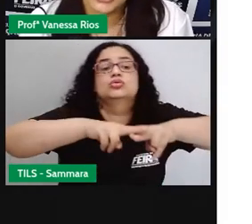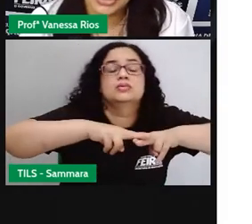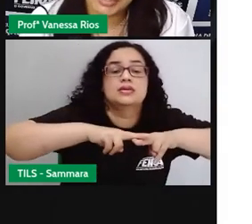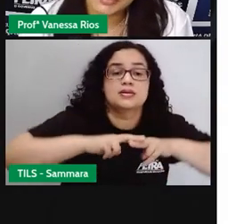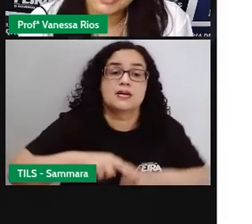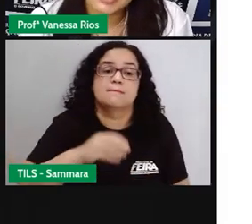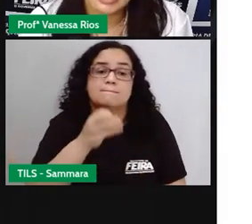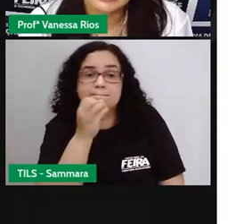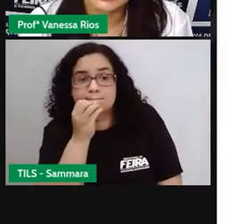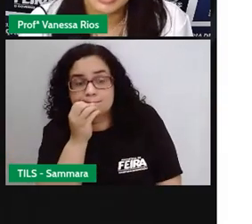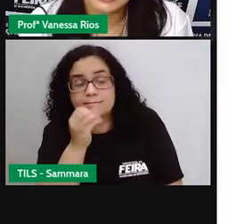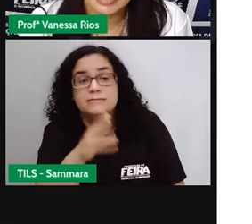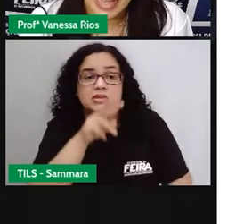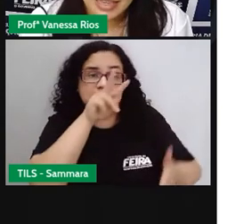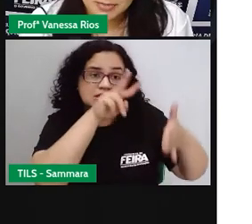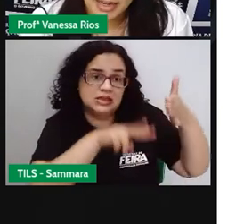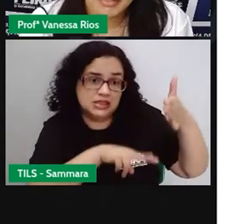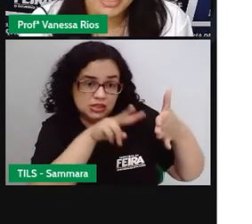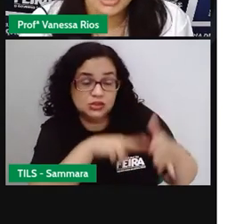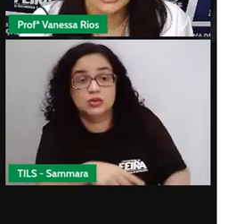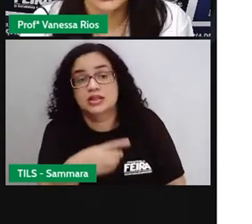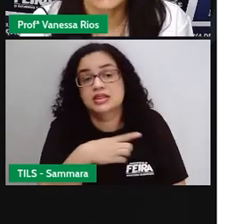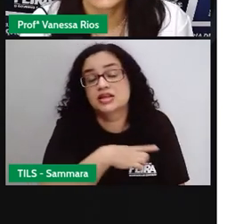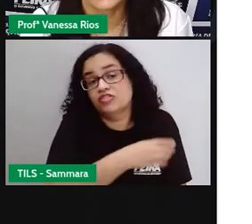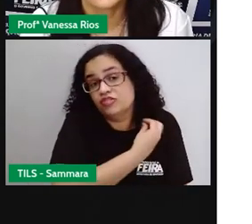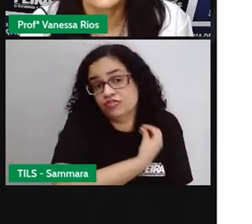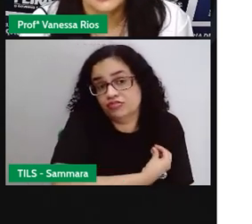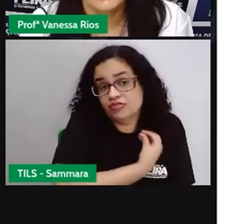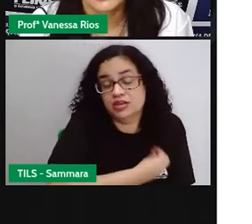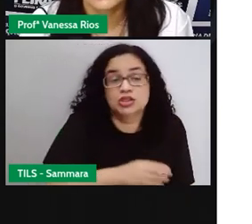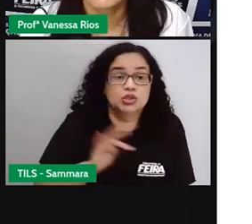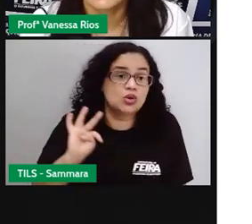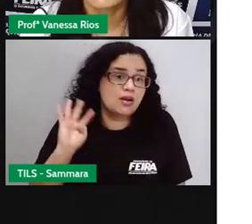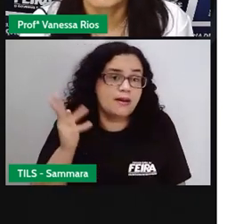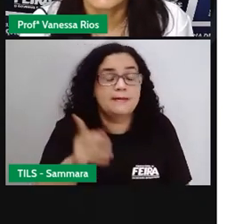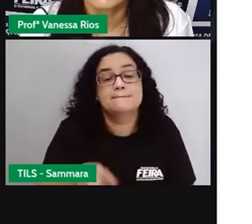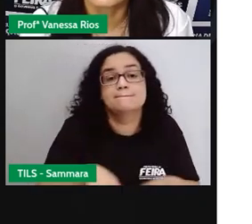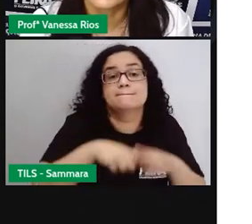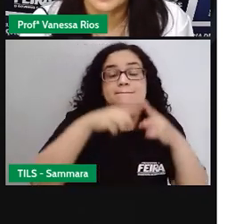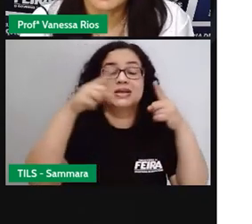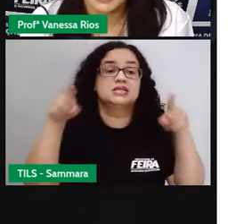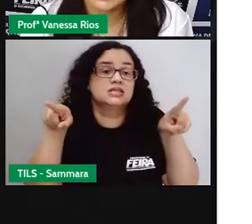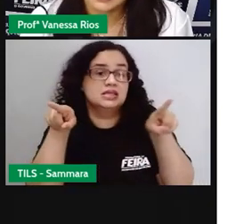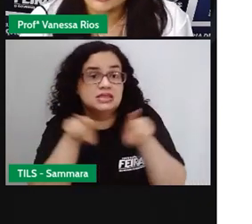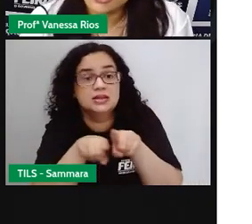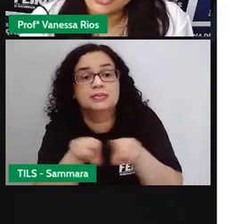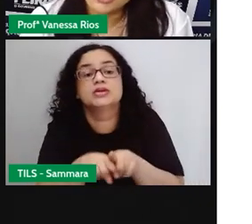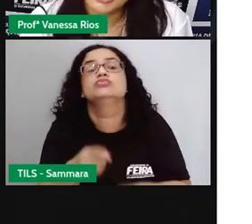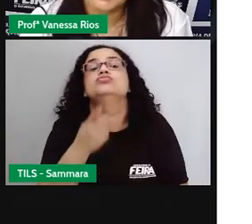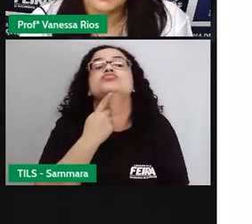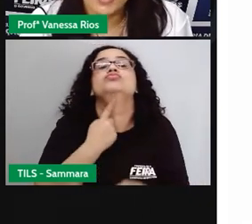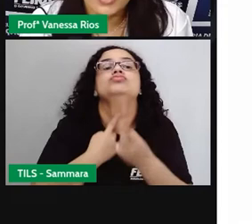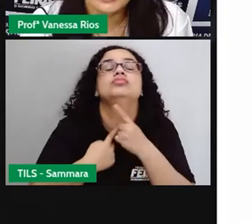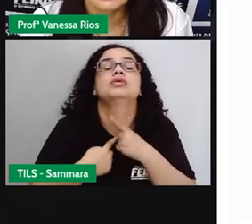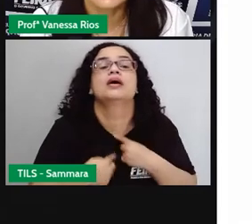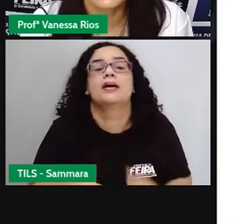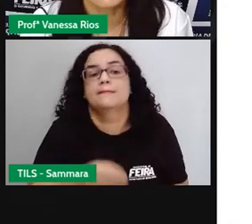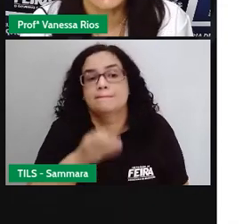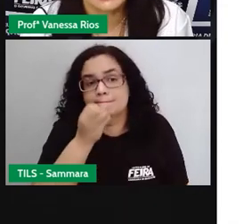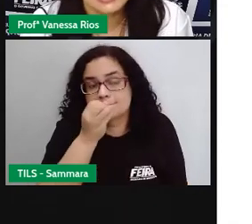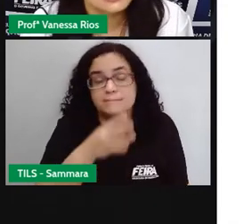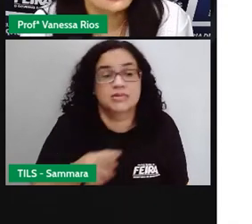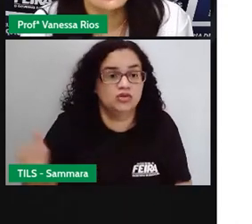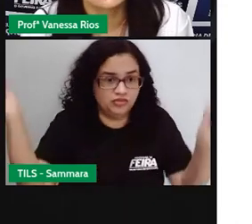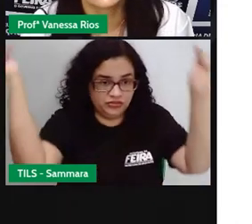positivos que a leitura traz para a vida de todos nós, mas também como algo que é prazeroso, que é bom, que me